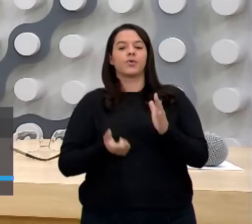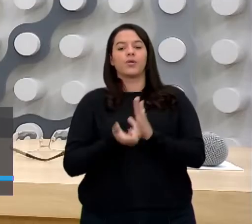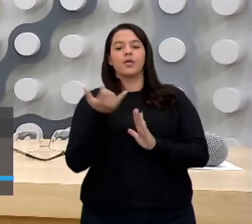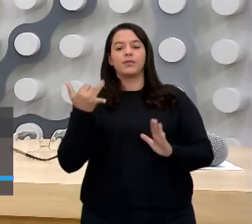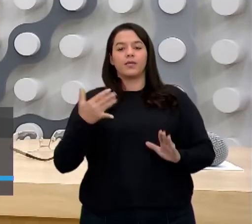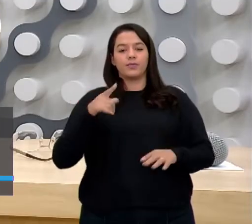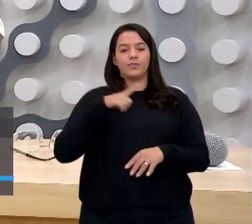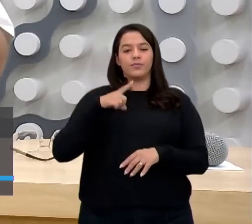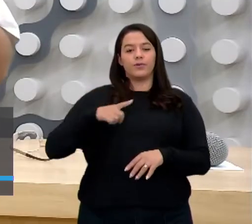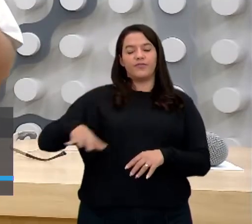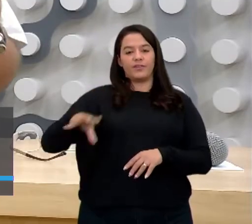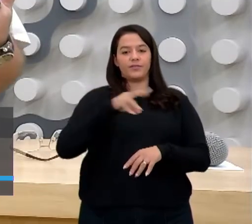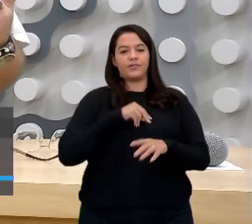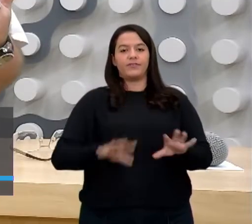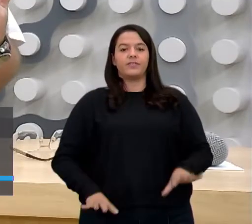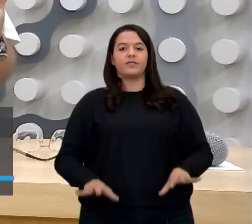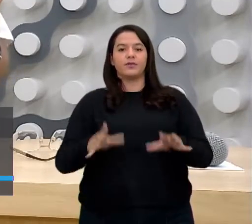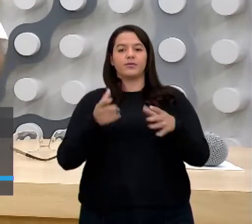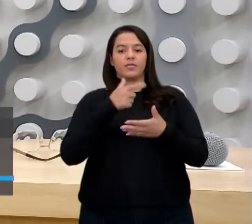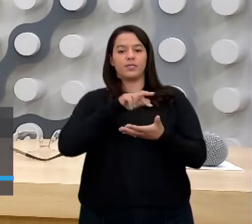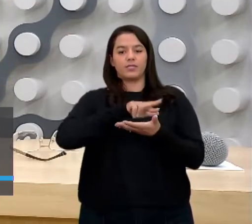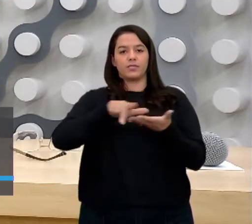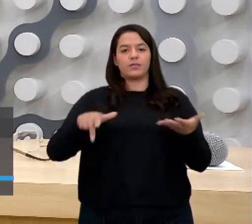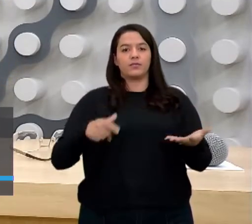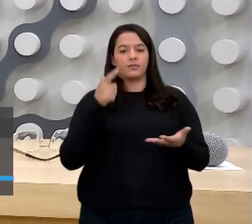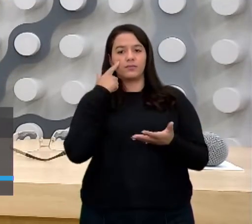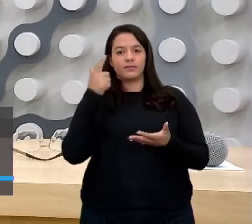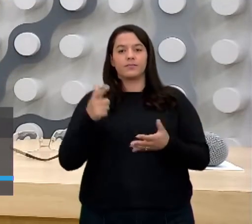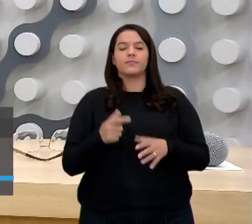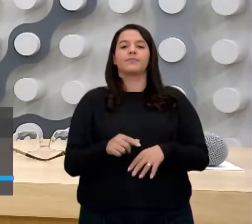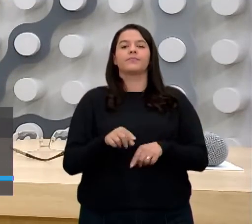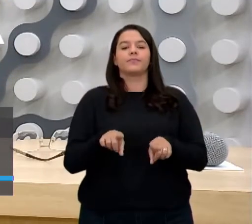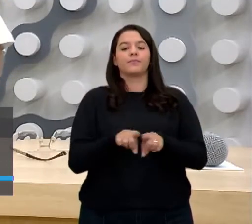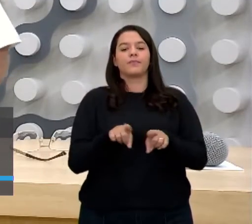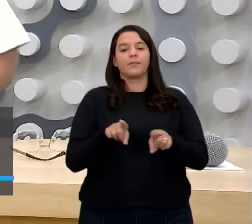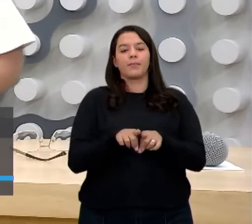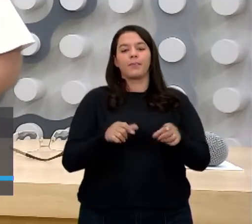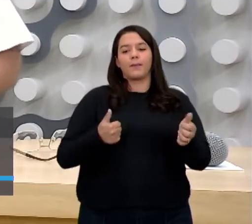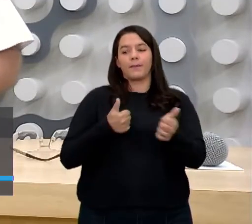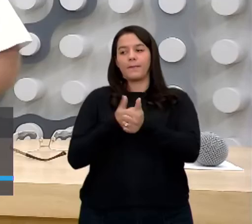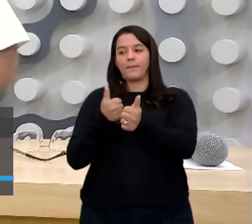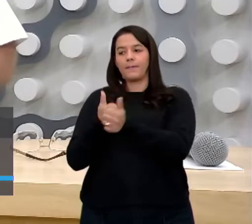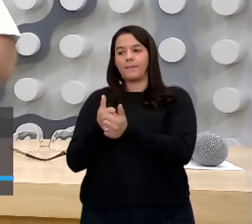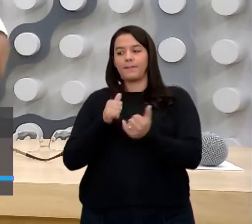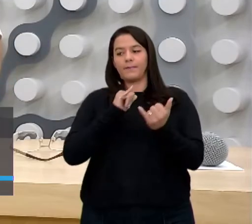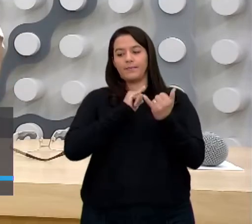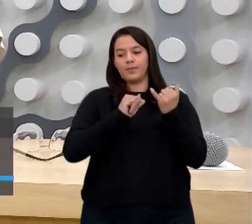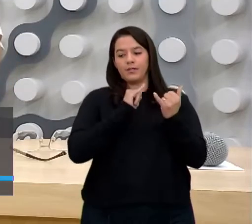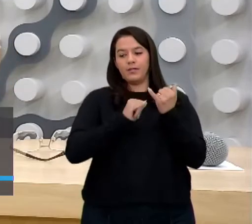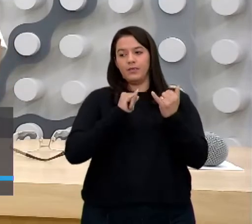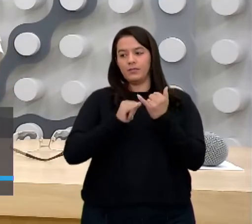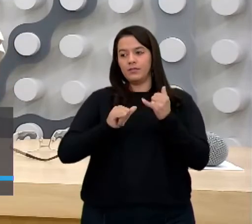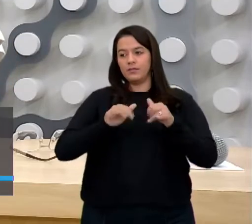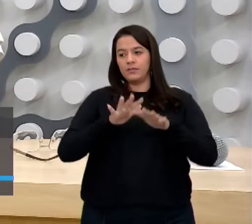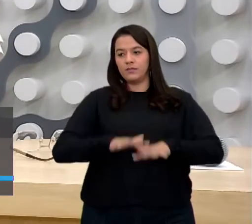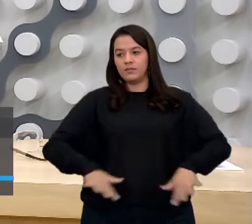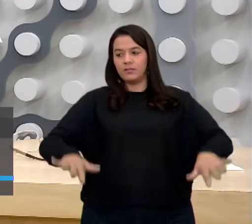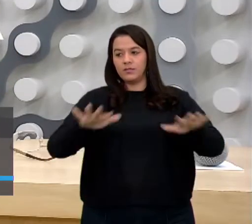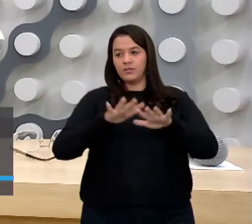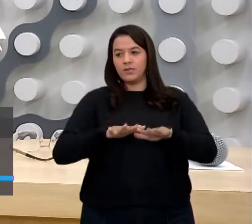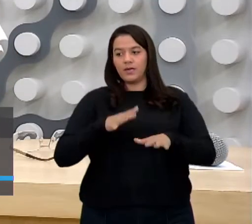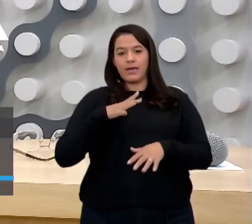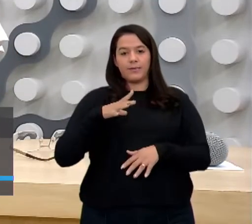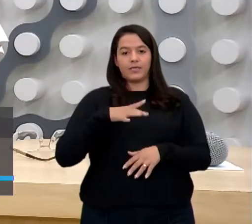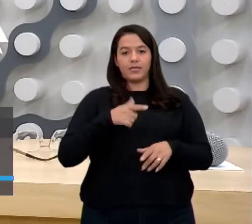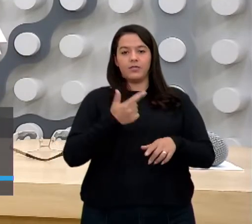Lembra na aula passada que a gente viu razões de mortalidade aqui no Brasil? São muito parecidas nesses países aí também. Então, toda essa relação aí deve ser